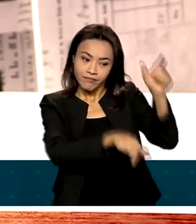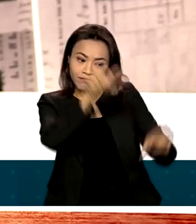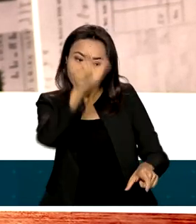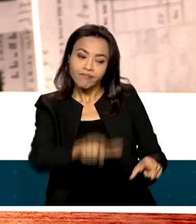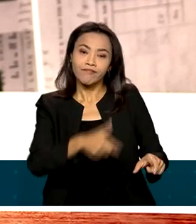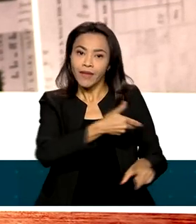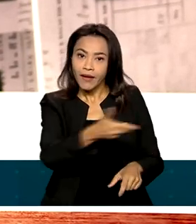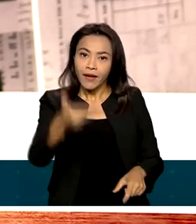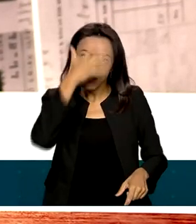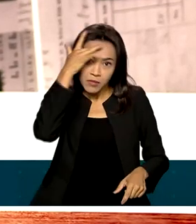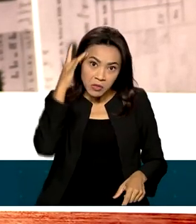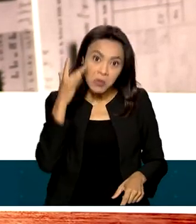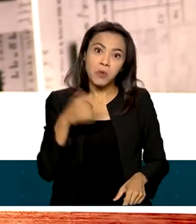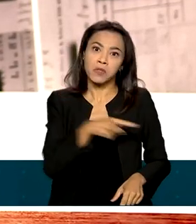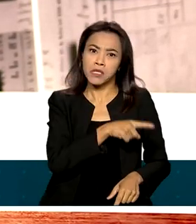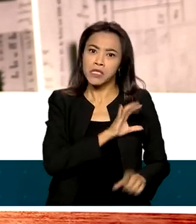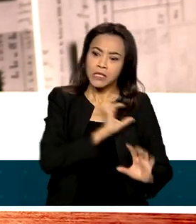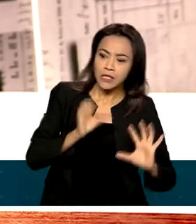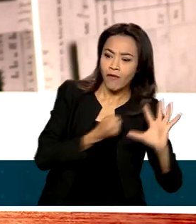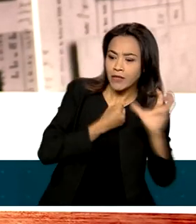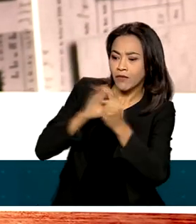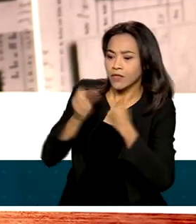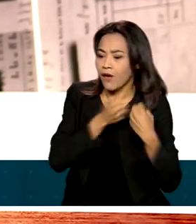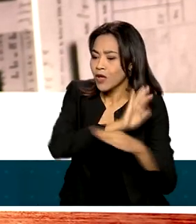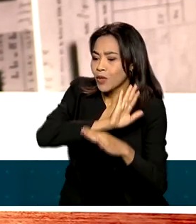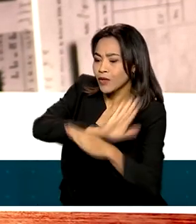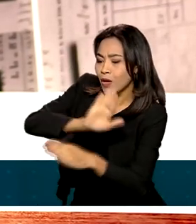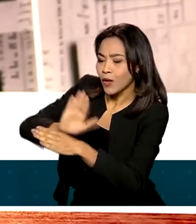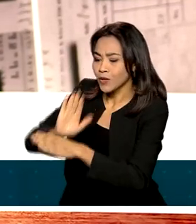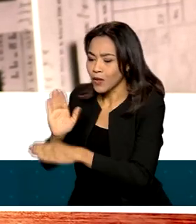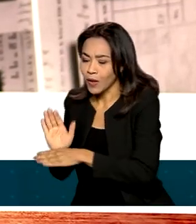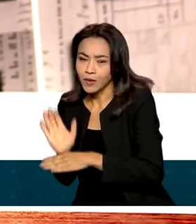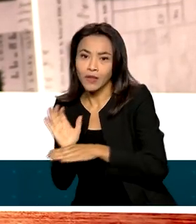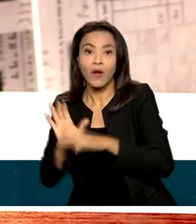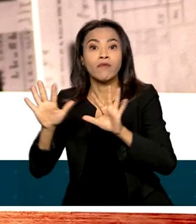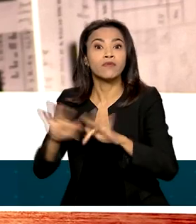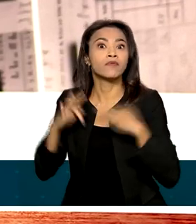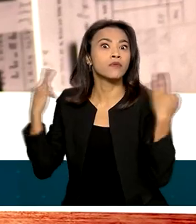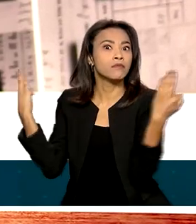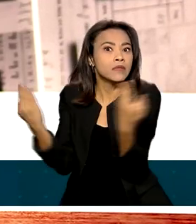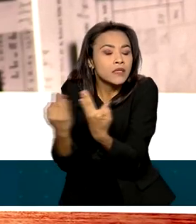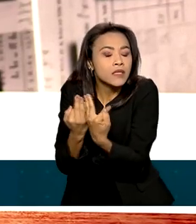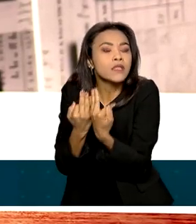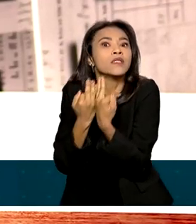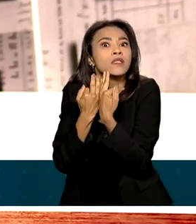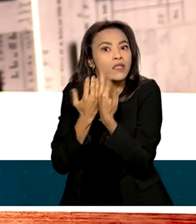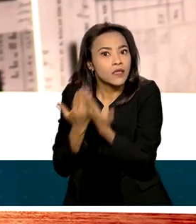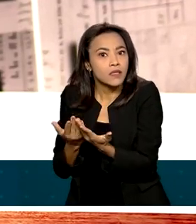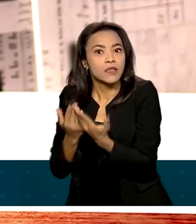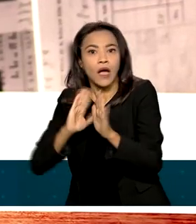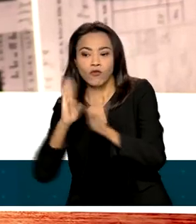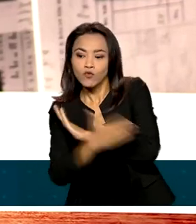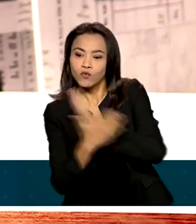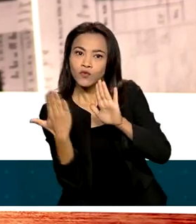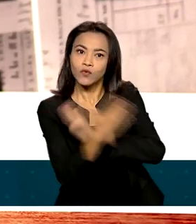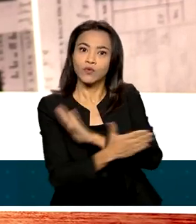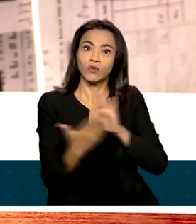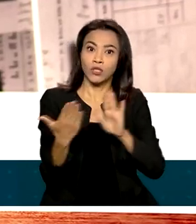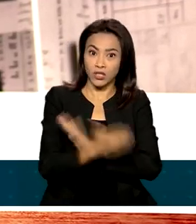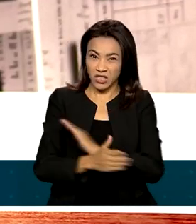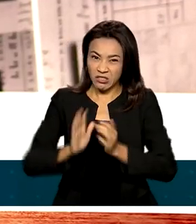arriscaram suas vidas para ajudar famílias inteiras a escapar do